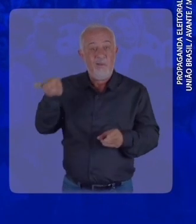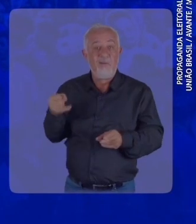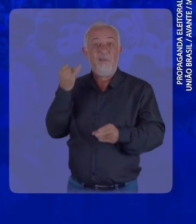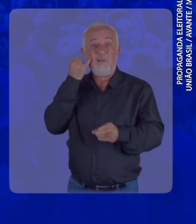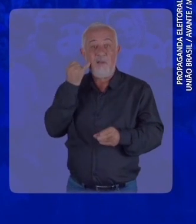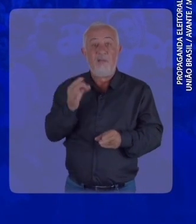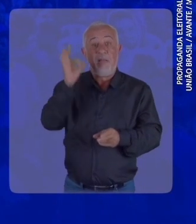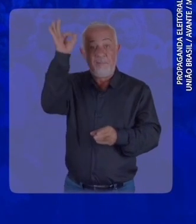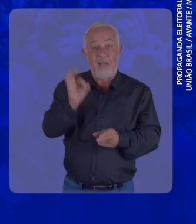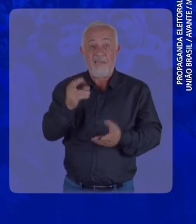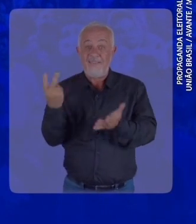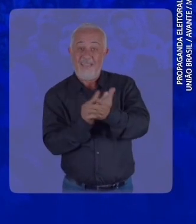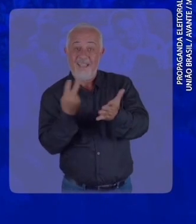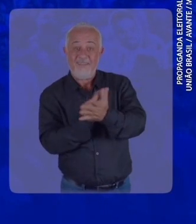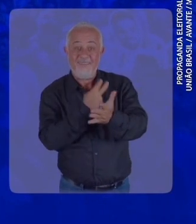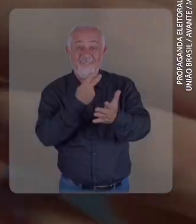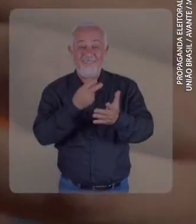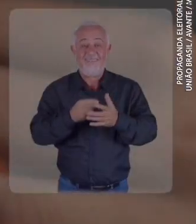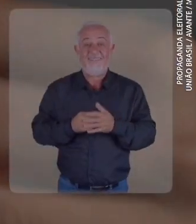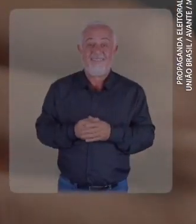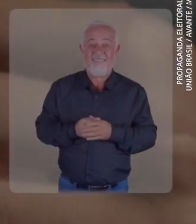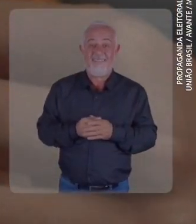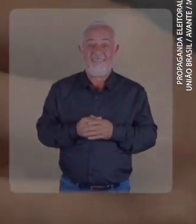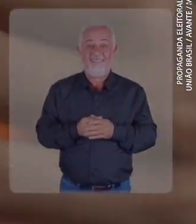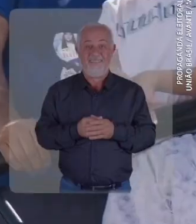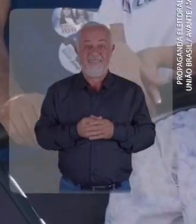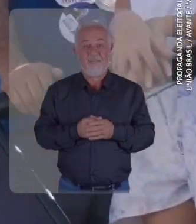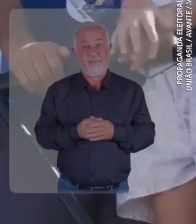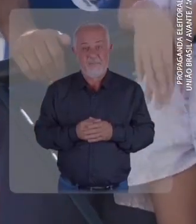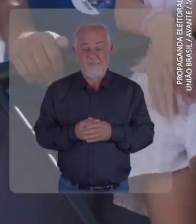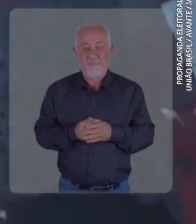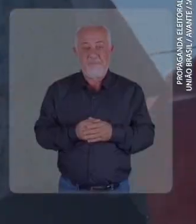tecnicamente empatado com o Júnior Gel na margem de erro.